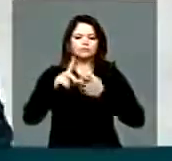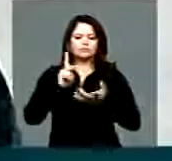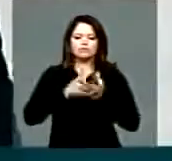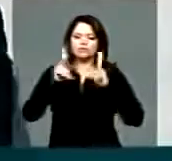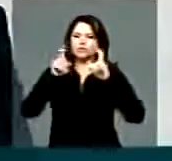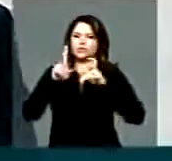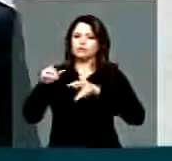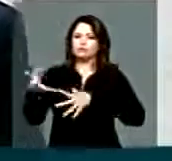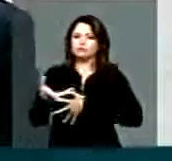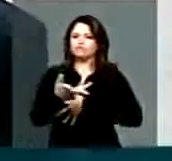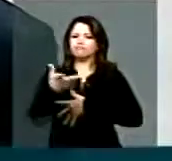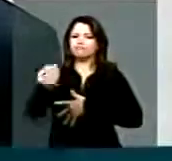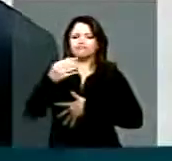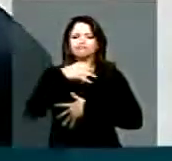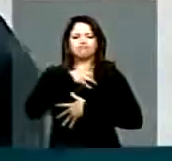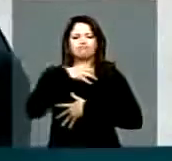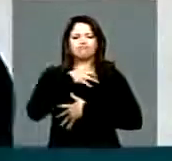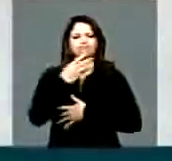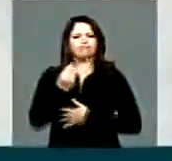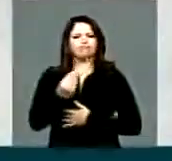apaixonante. Meus parabéns. Francisco Escópolis.